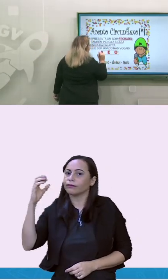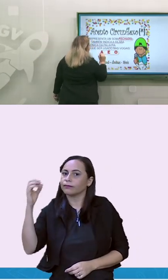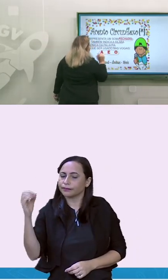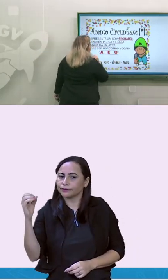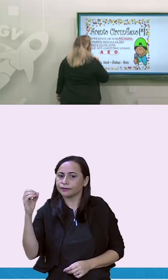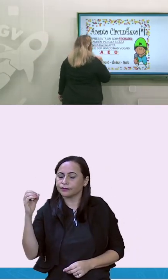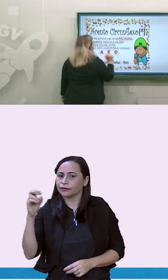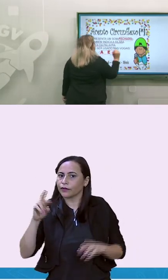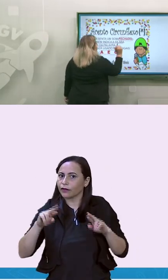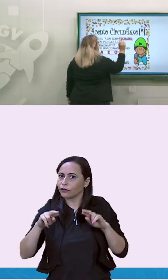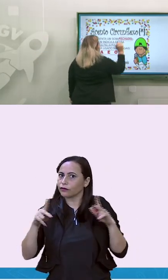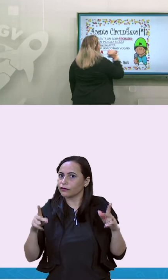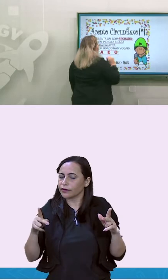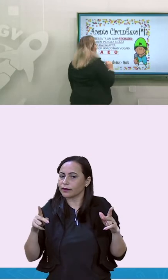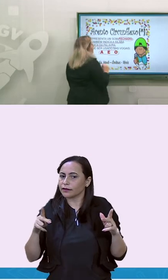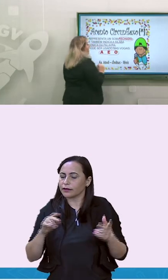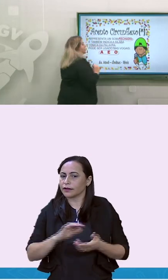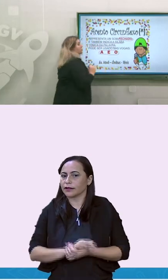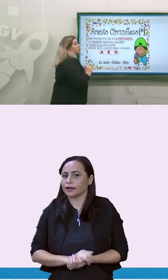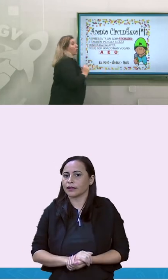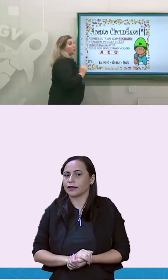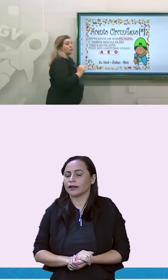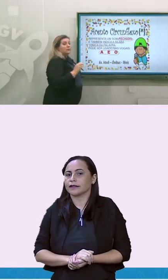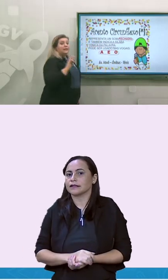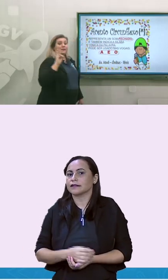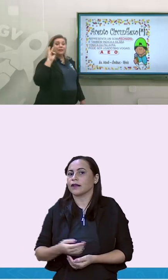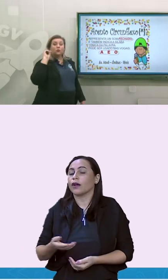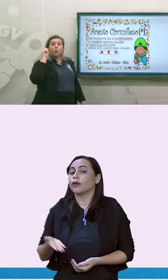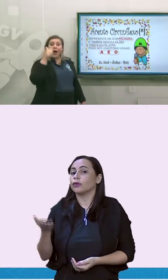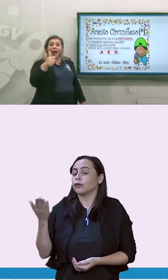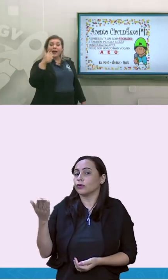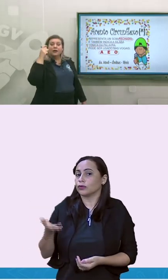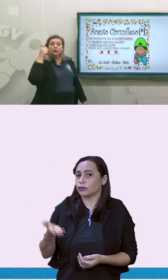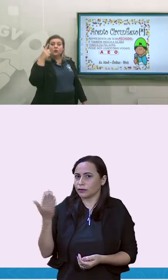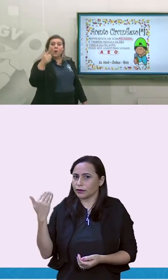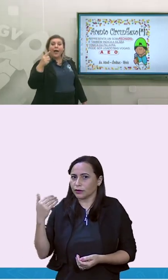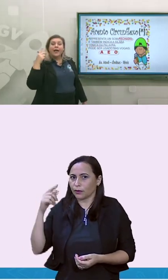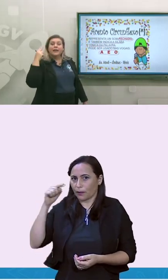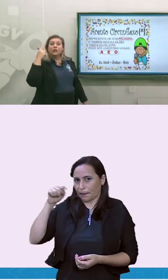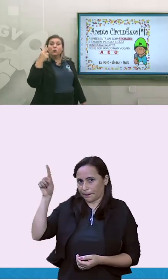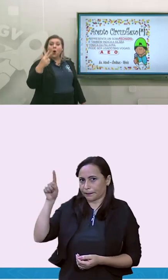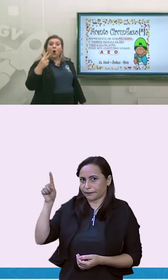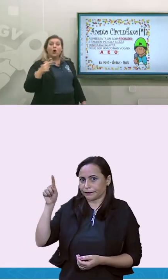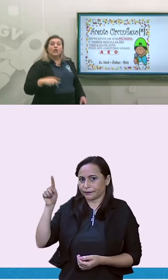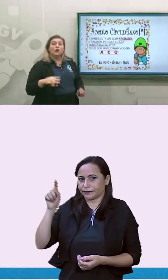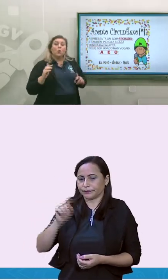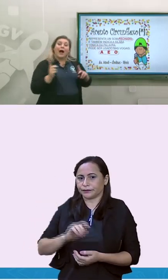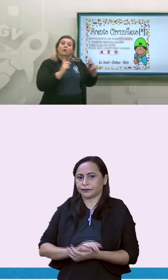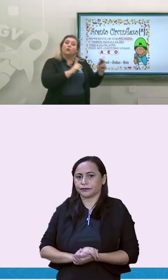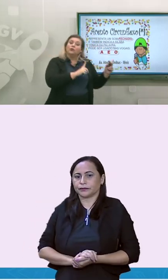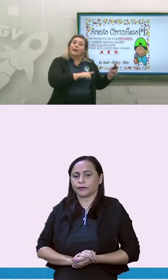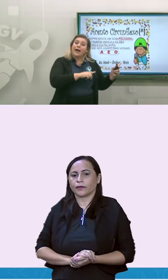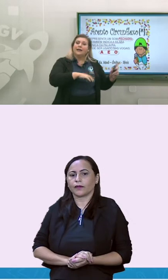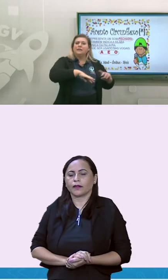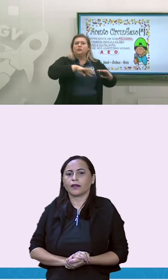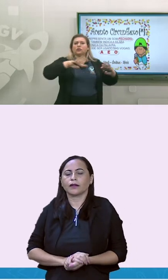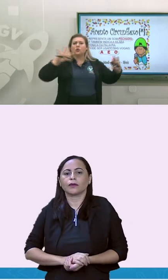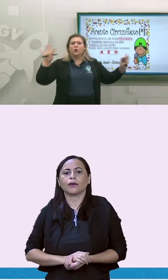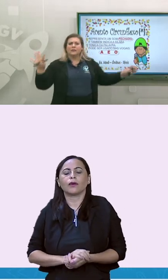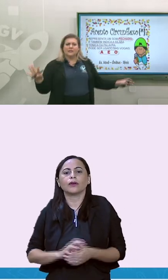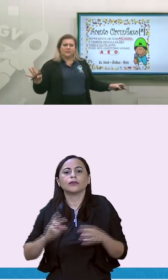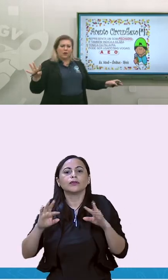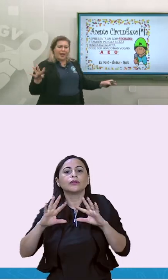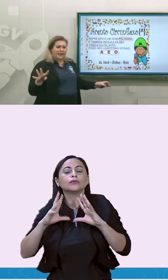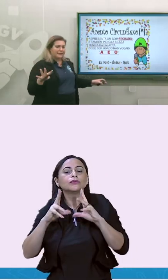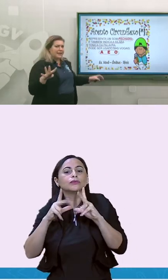a diferença, ó. No circunflexo, eu só uso no A, no E e no O. E o agudo lá em